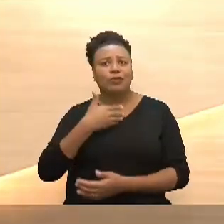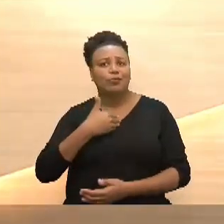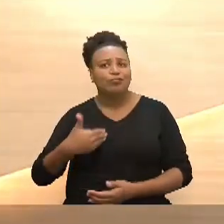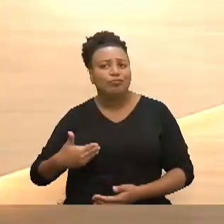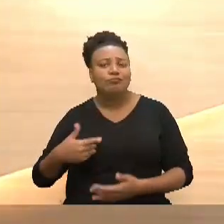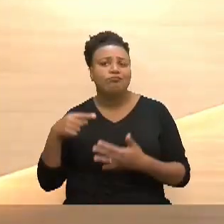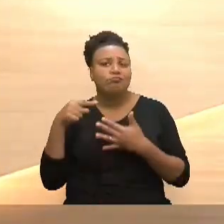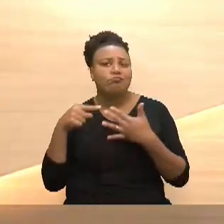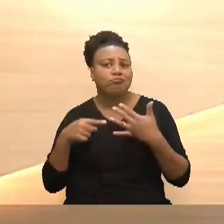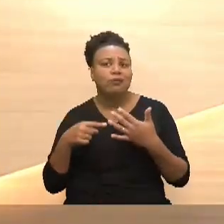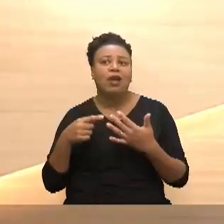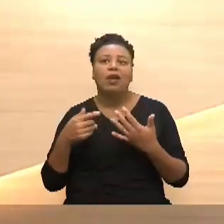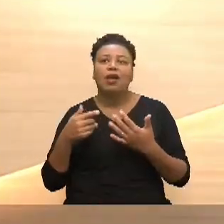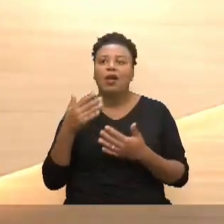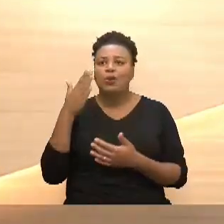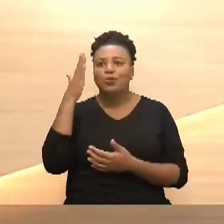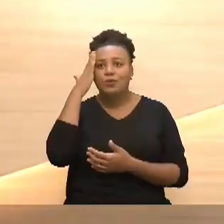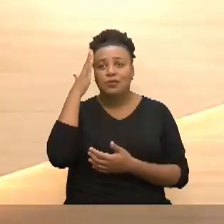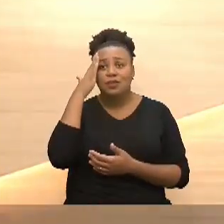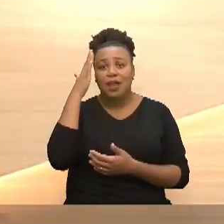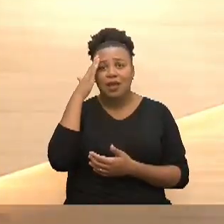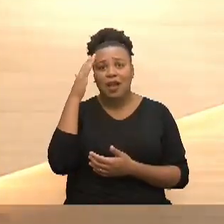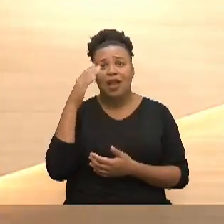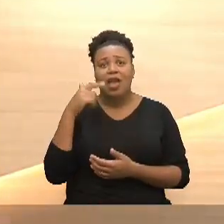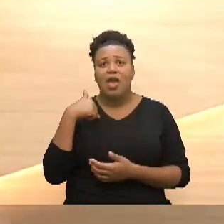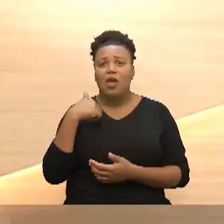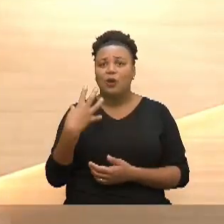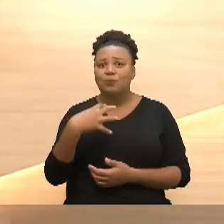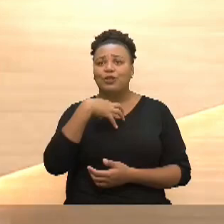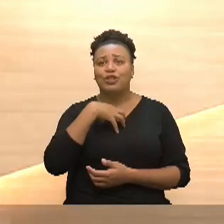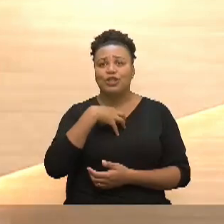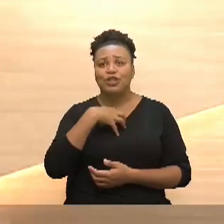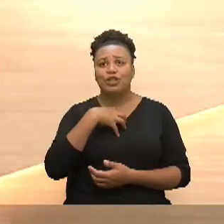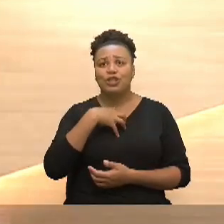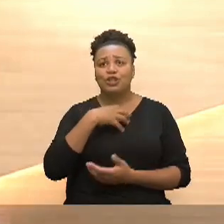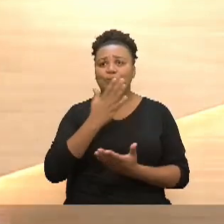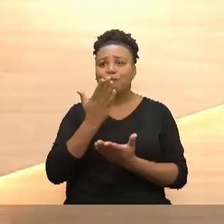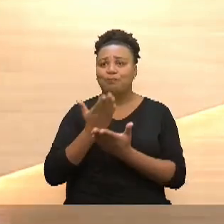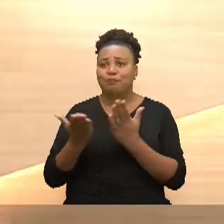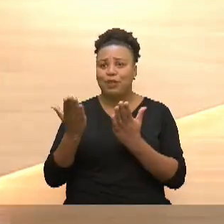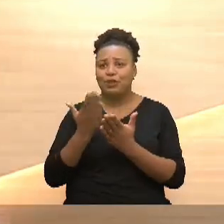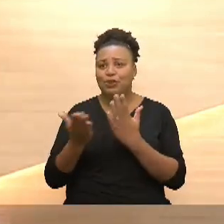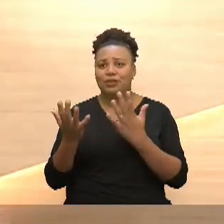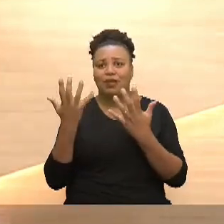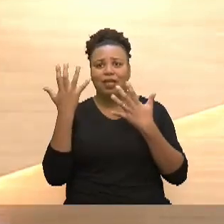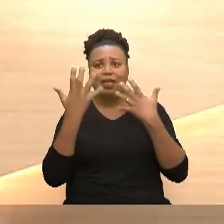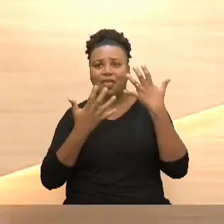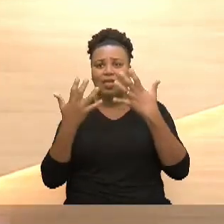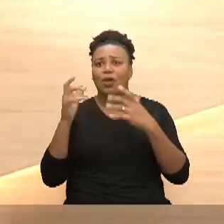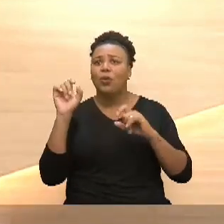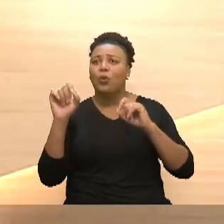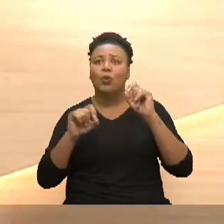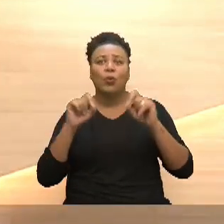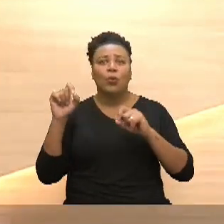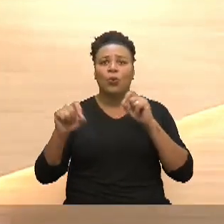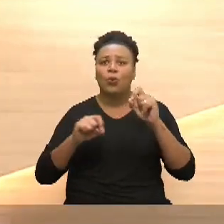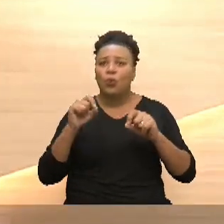e eu sei que eu muitas vezes me sinto perdida sem saber o que fazer